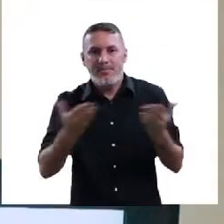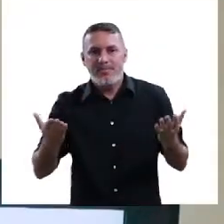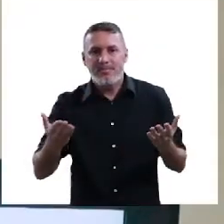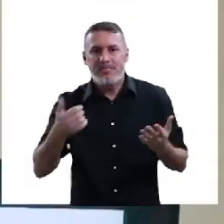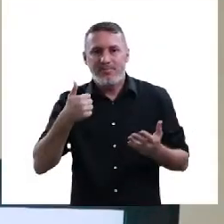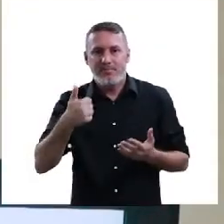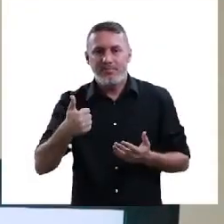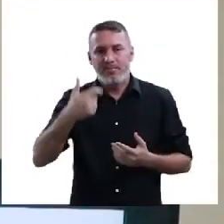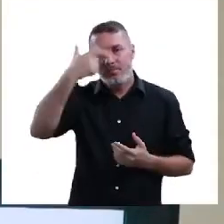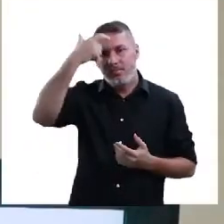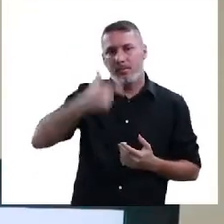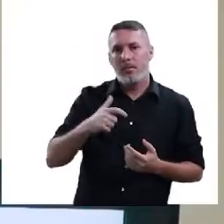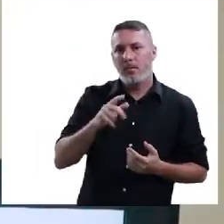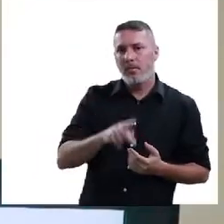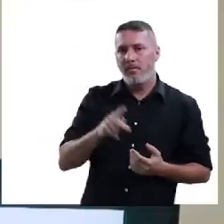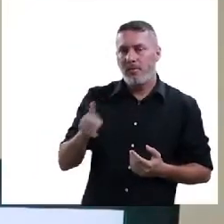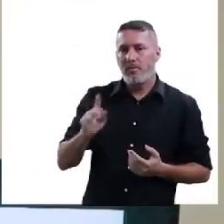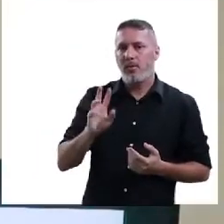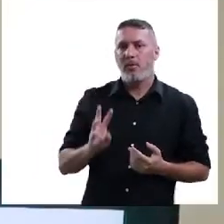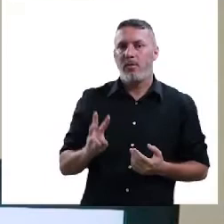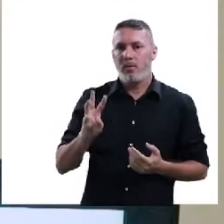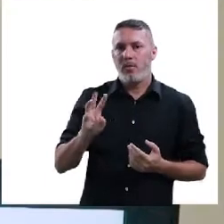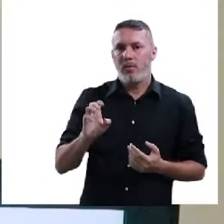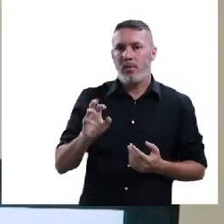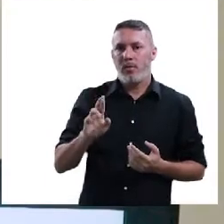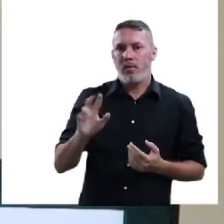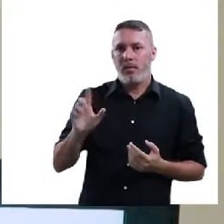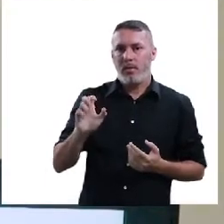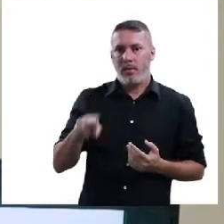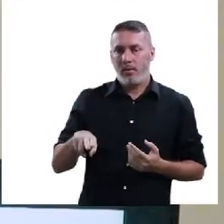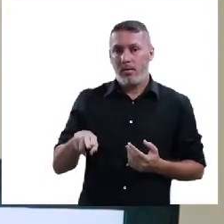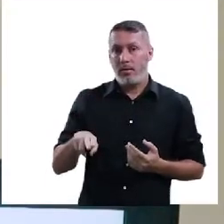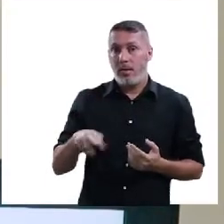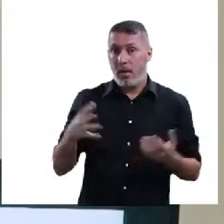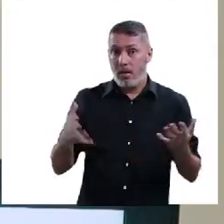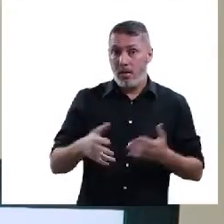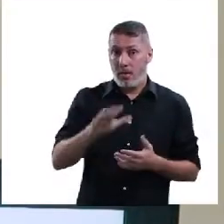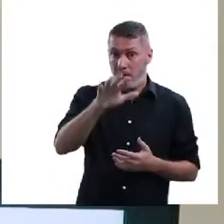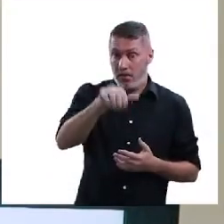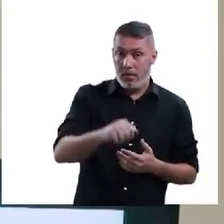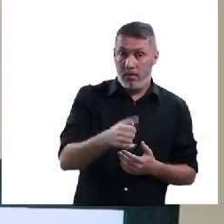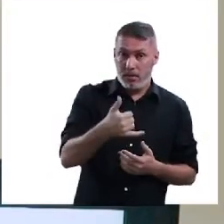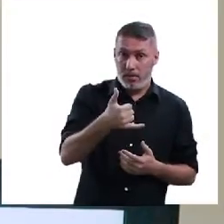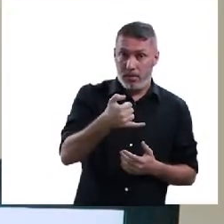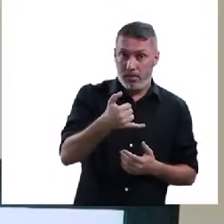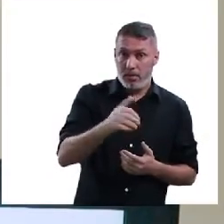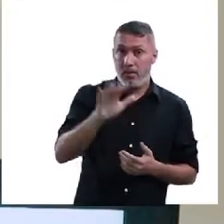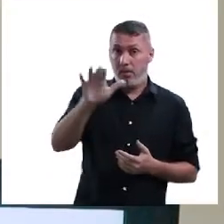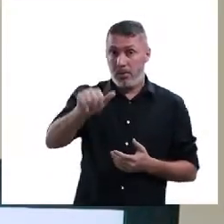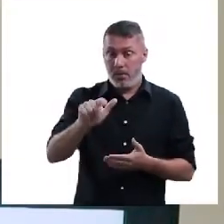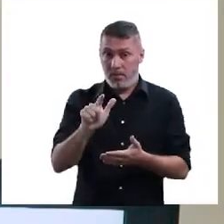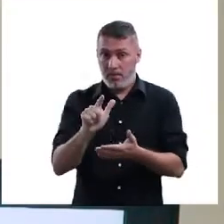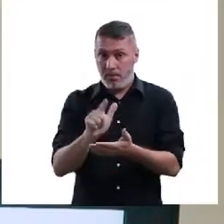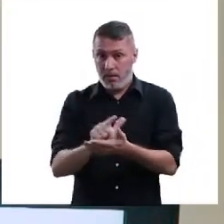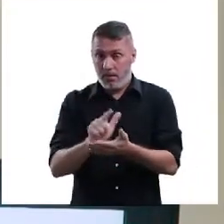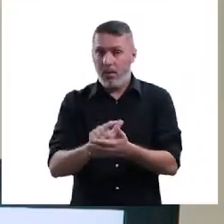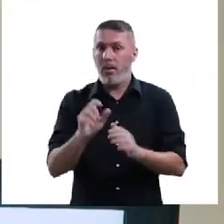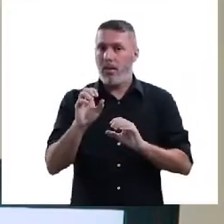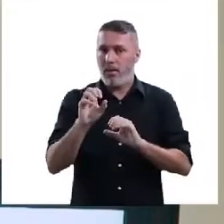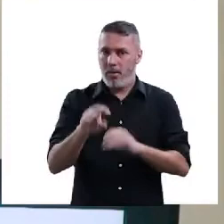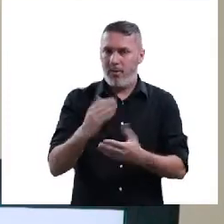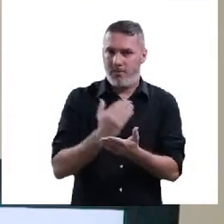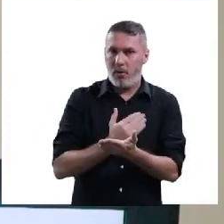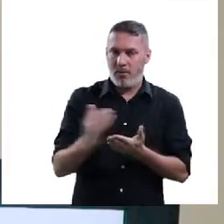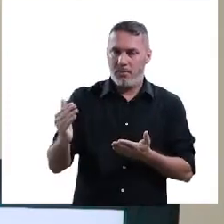Fala pessoal, tudo bem? Professor Werling aqui. Então, pegue a caneta, pegue o papel, porque a